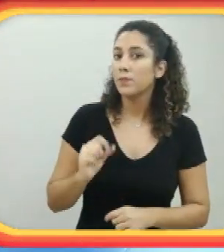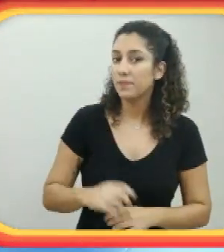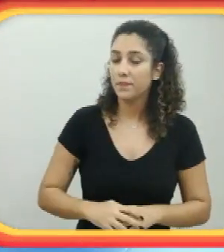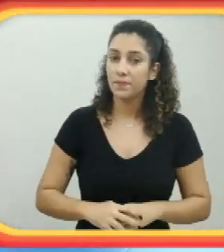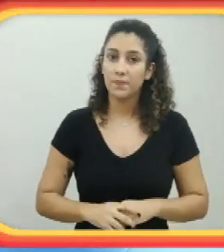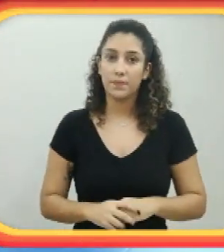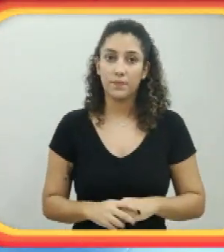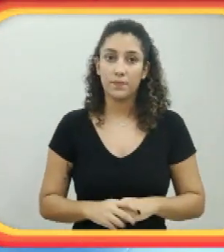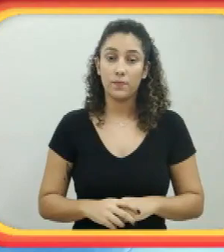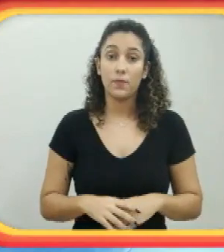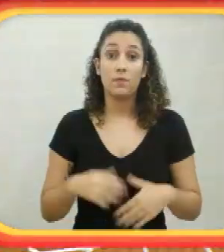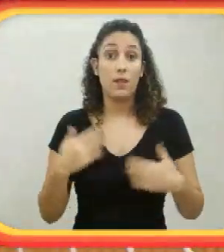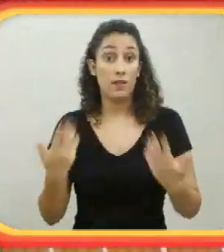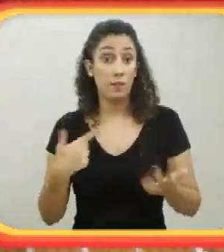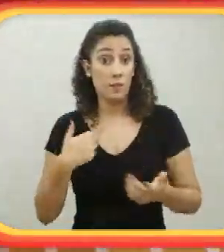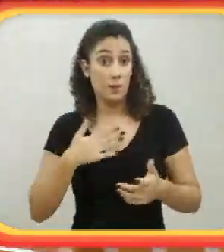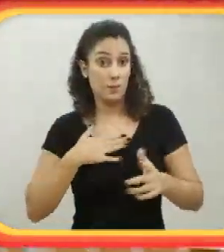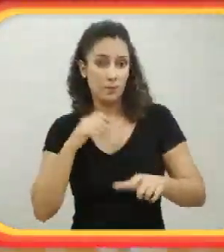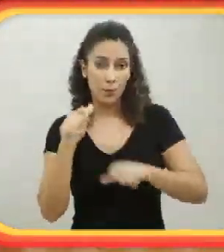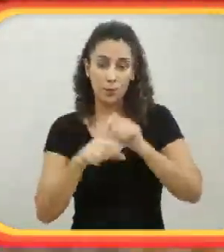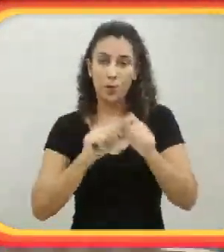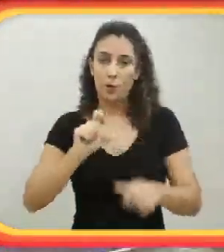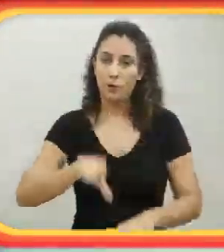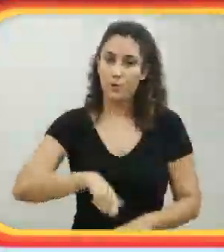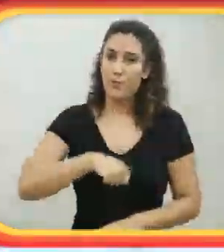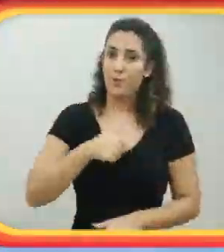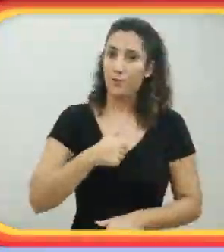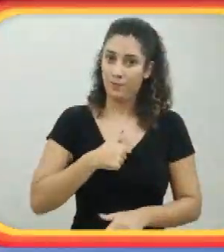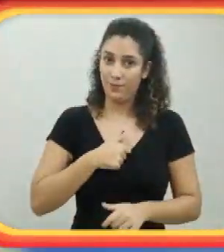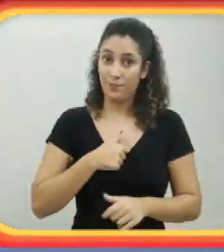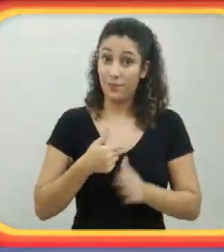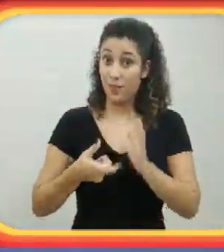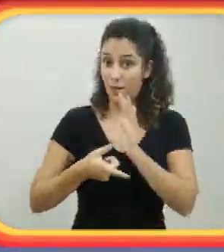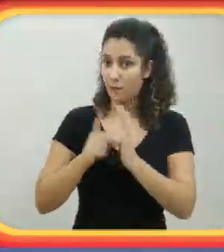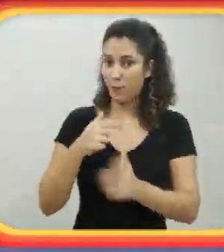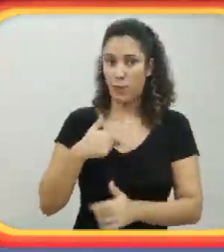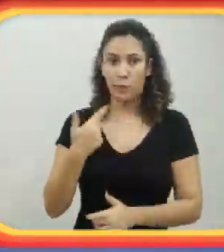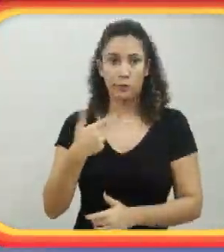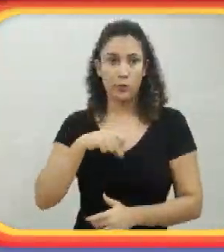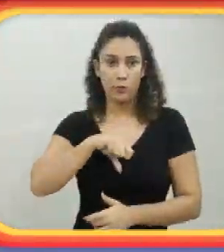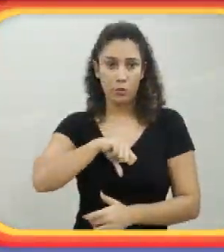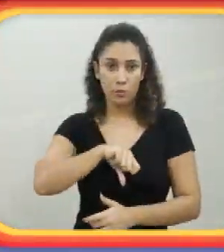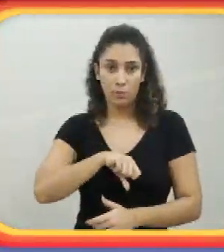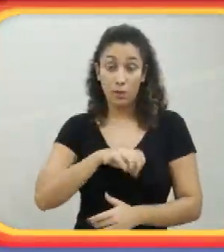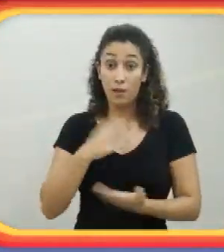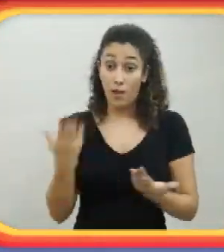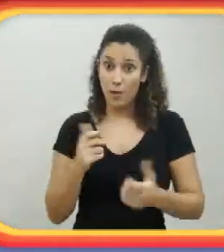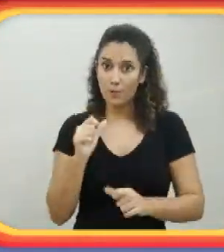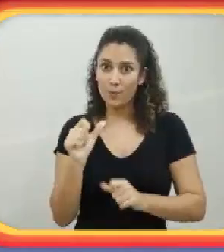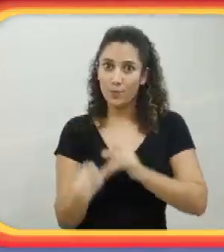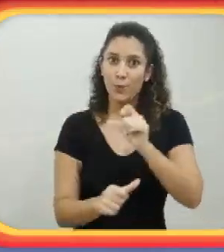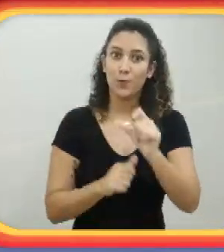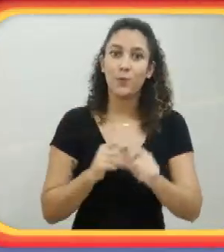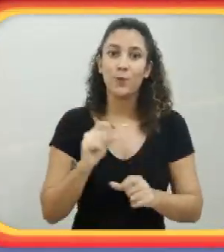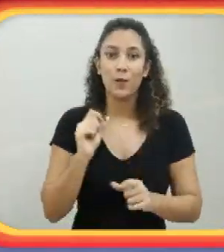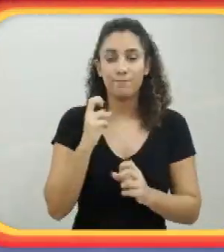Golbol, o que mudou hoje na sua vida? Ah, para mim mudou o meu autoestima, que antes eu não tinha autoestima.